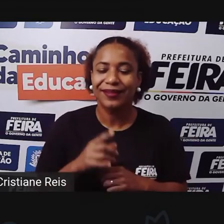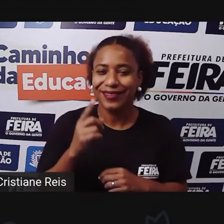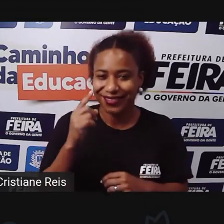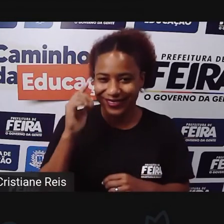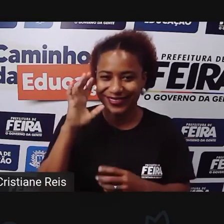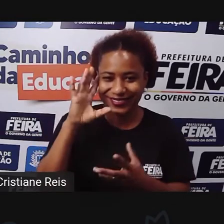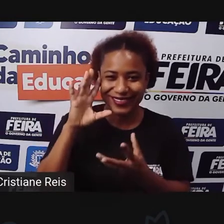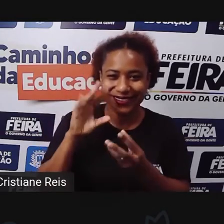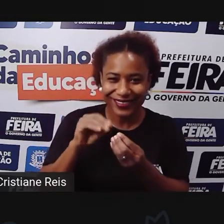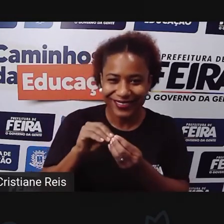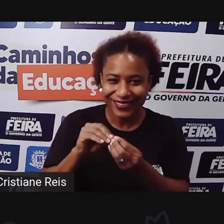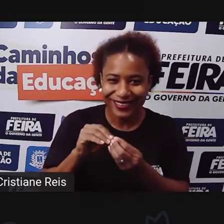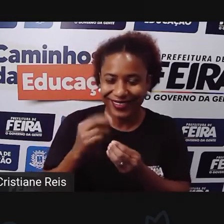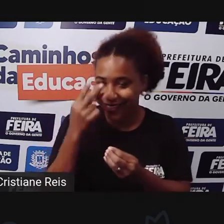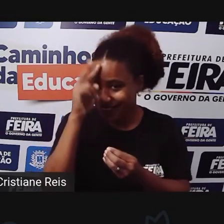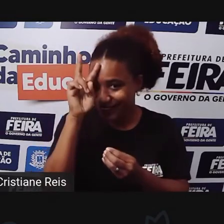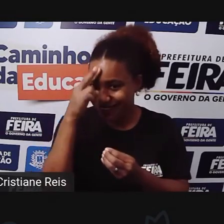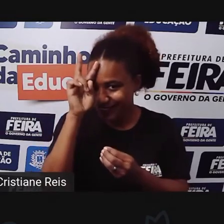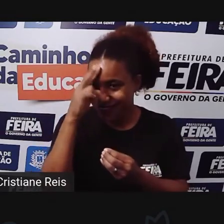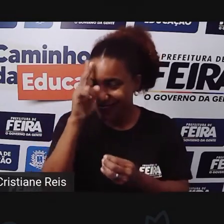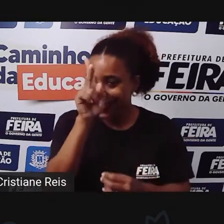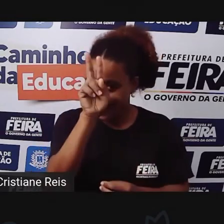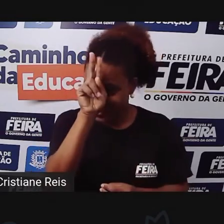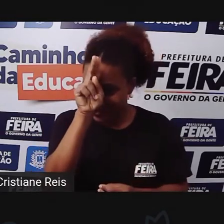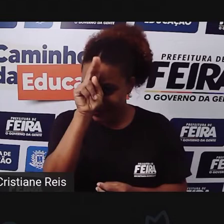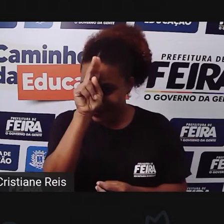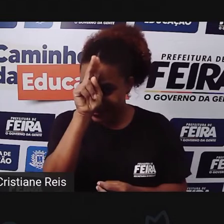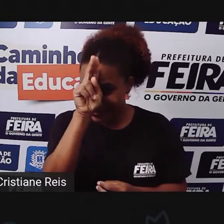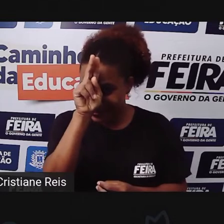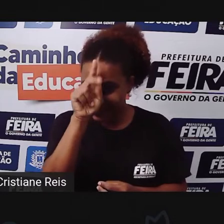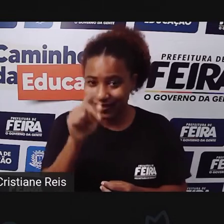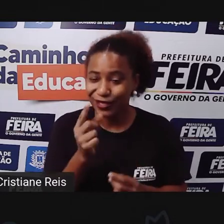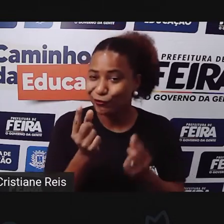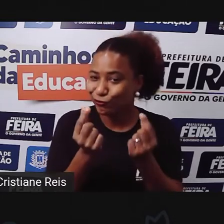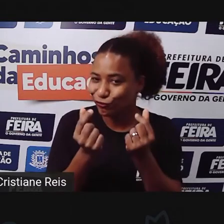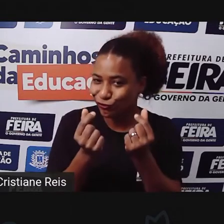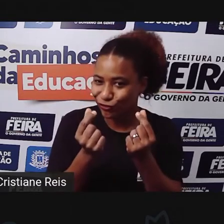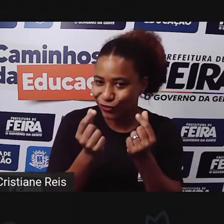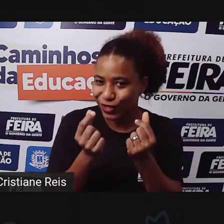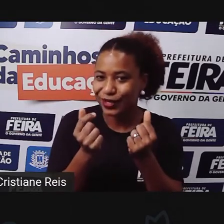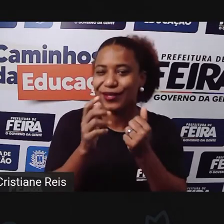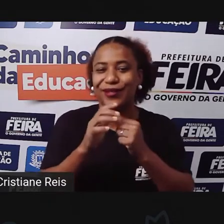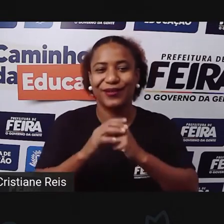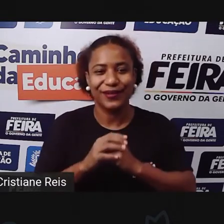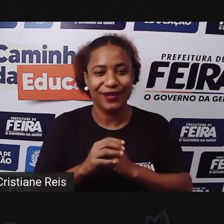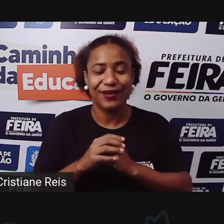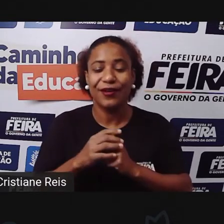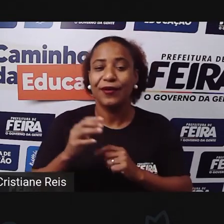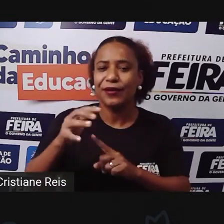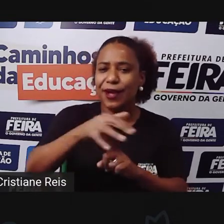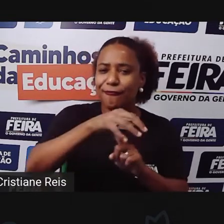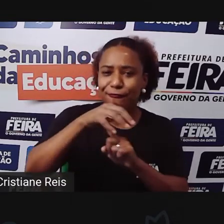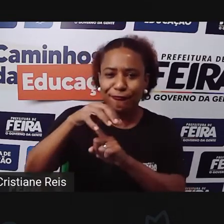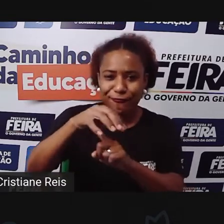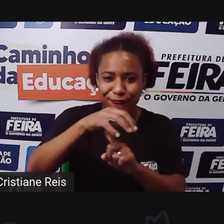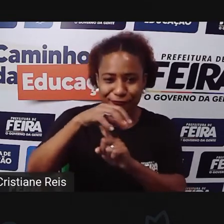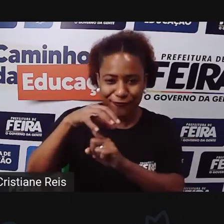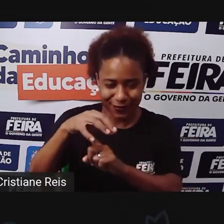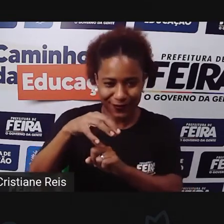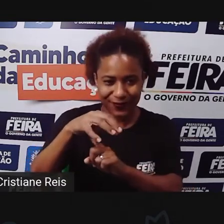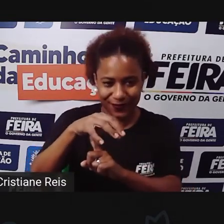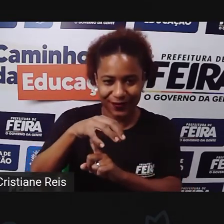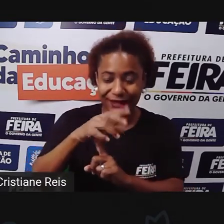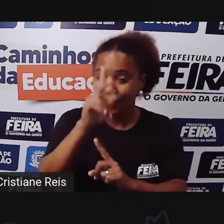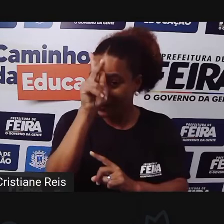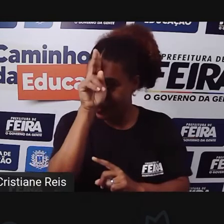história Para a gente ler hoje, né? A gente está falando De dinheiro De ir à feira, né? E na história Da